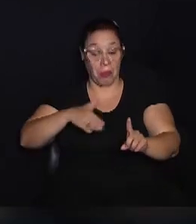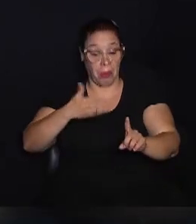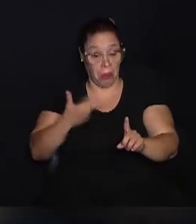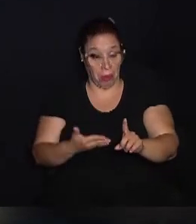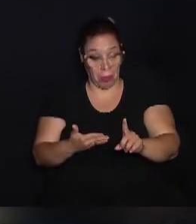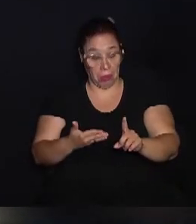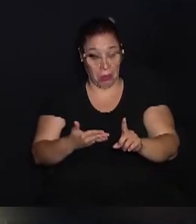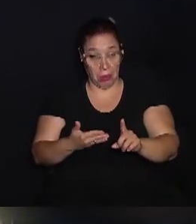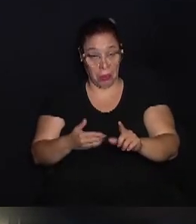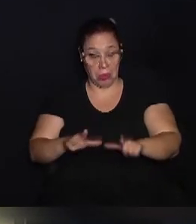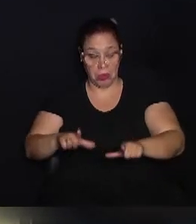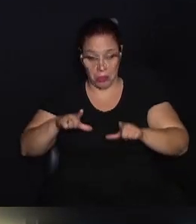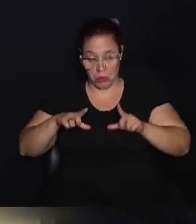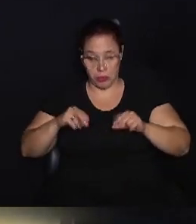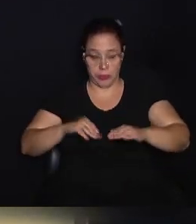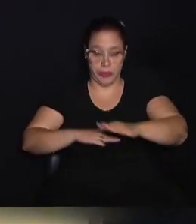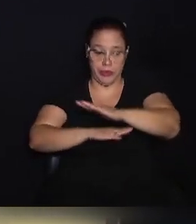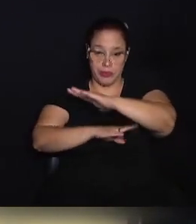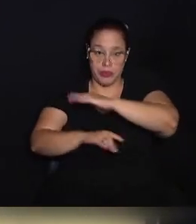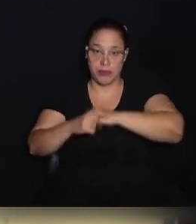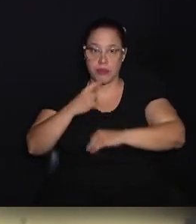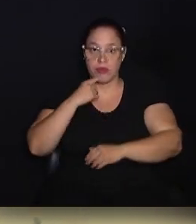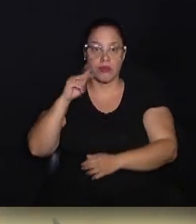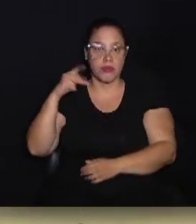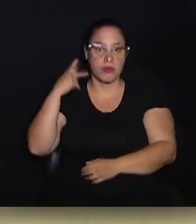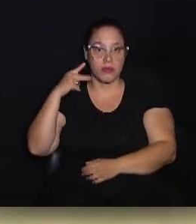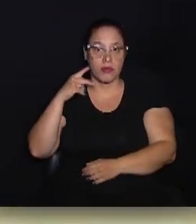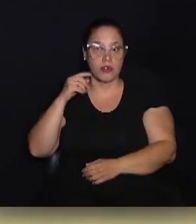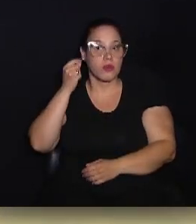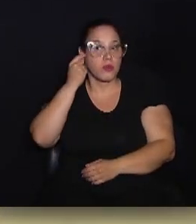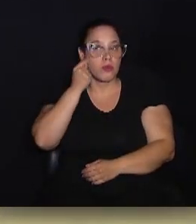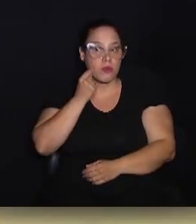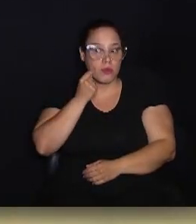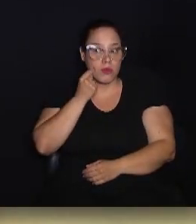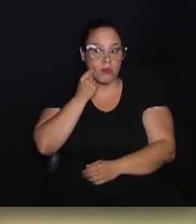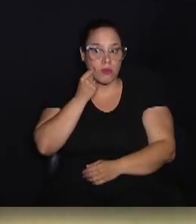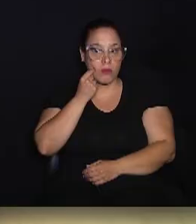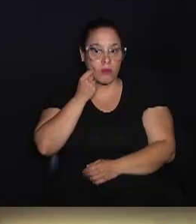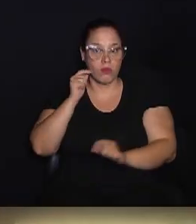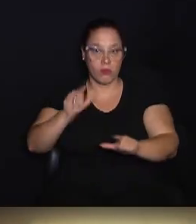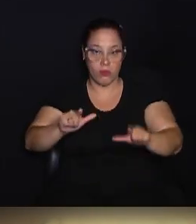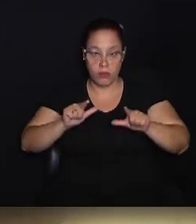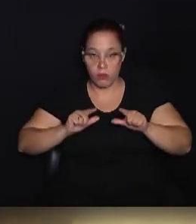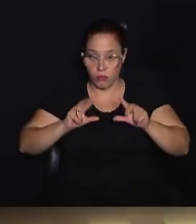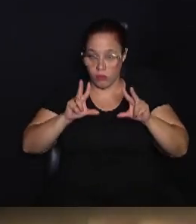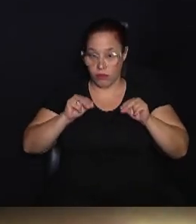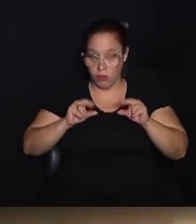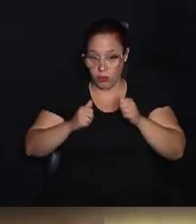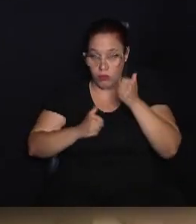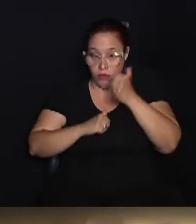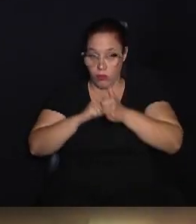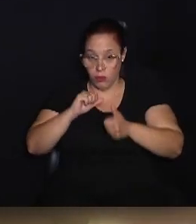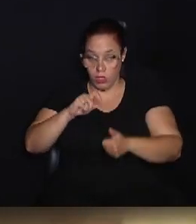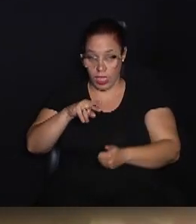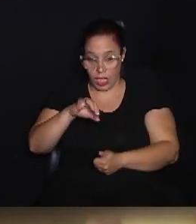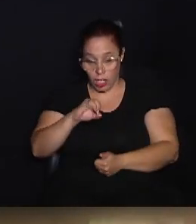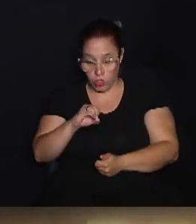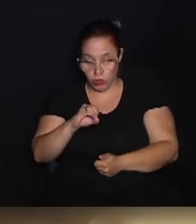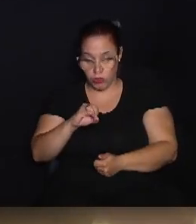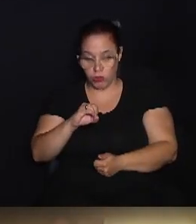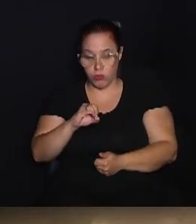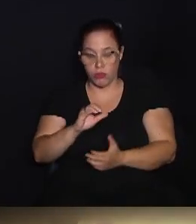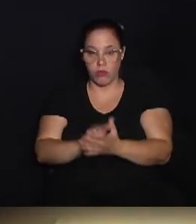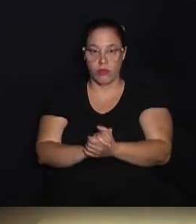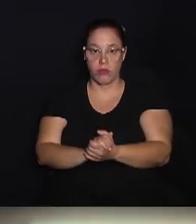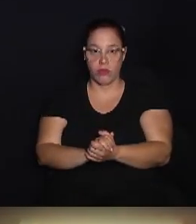Em prestigiada sessão solene, a Câmara Municipal, por meio do vereador Marcelo Silva, concedeu o diploma de mérito esportivo